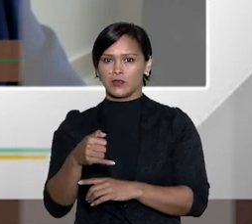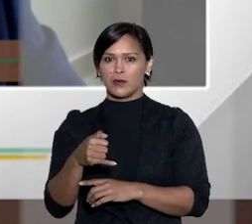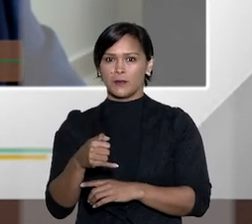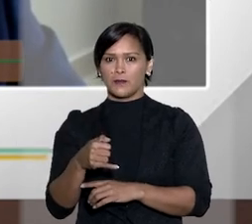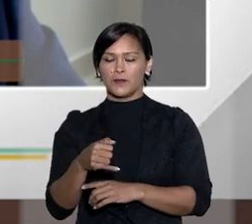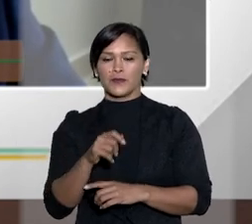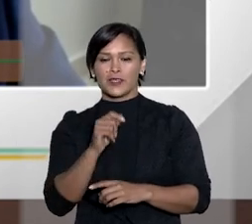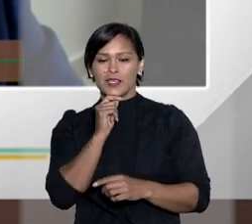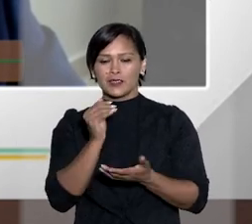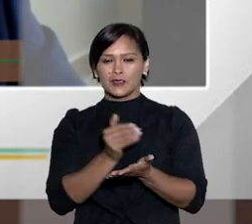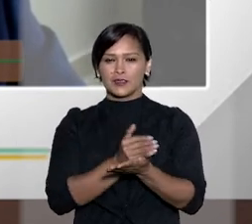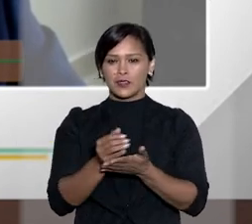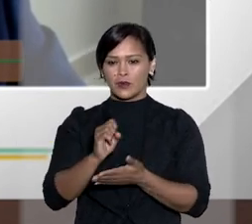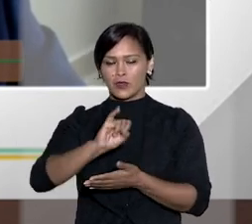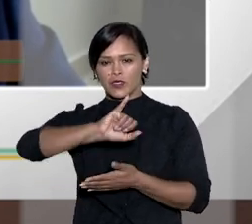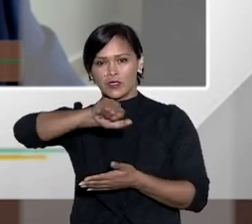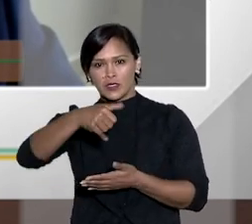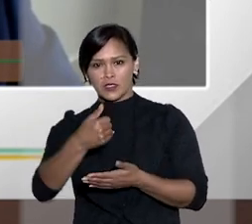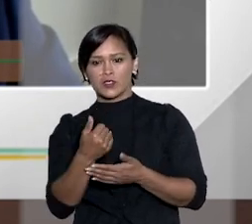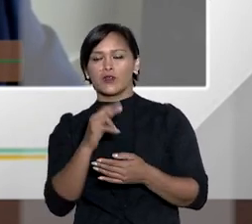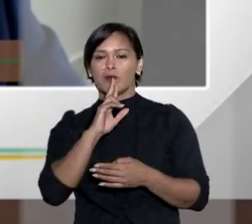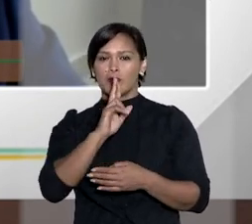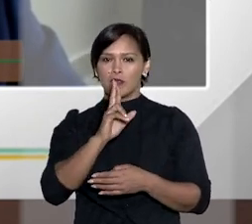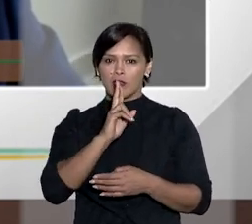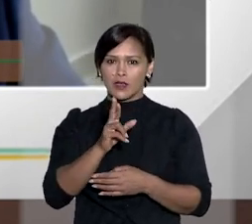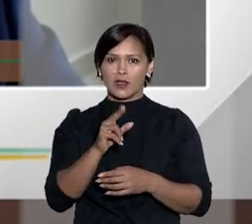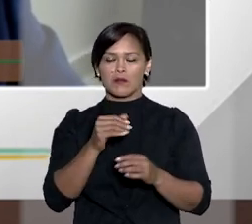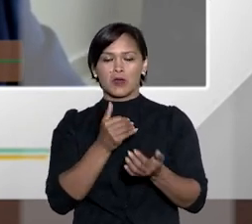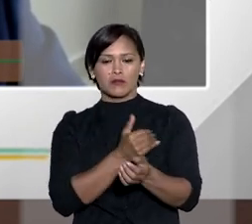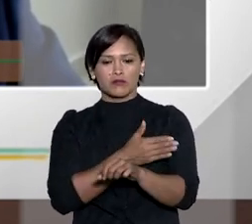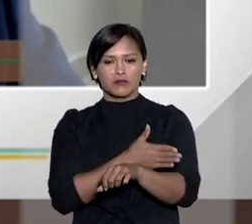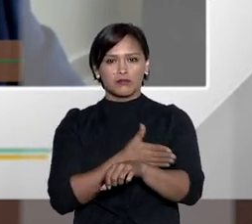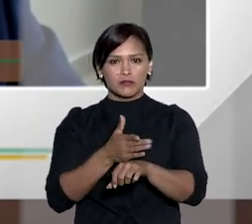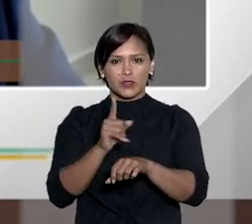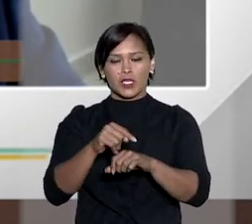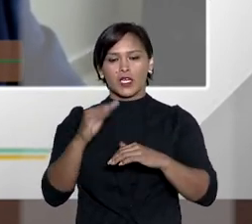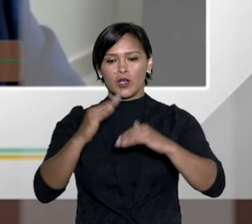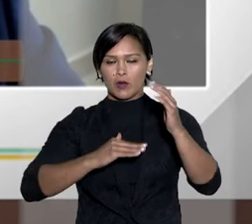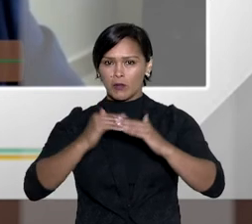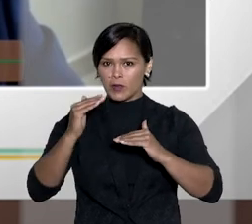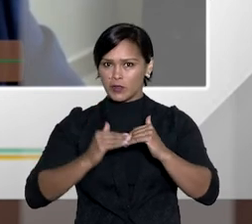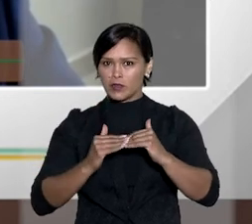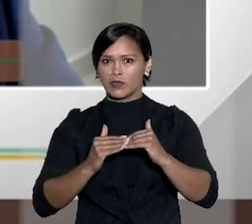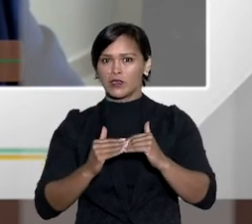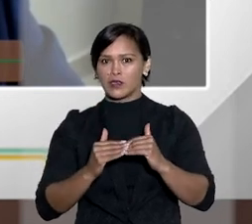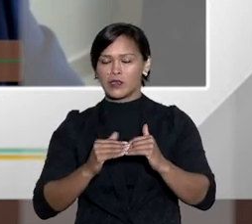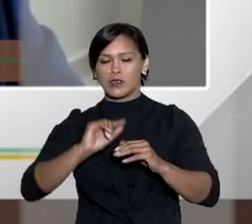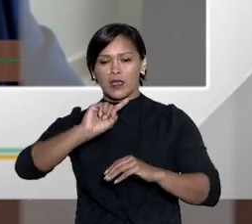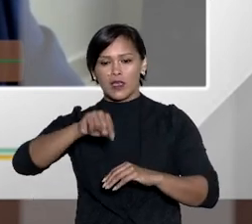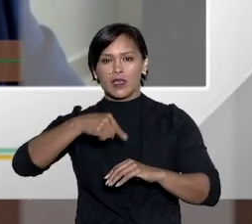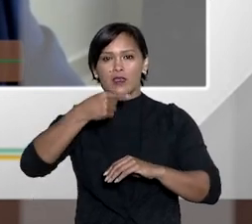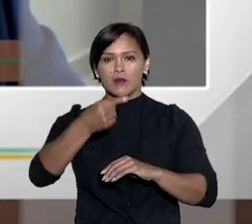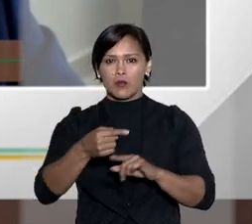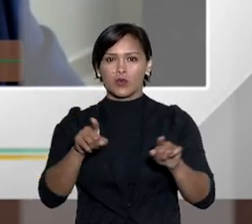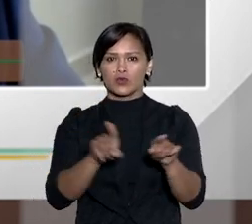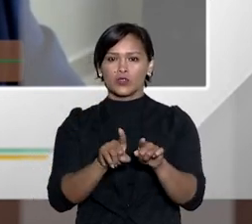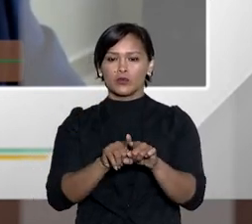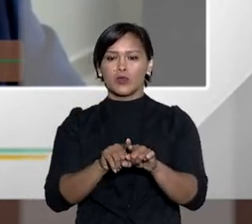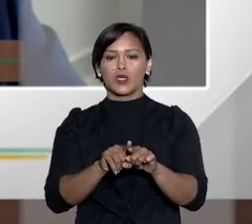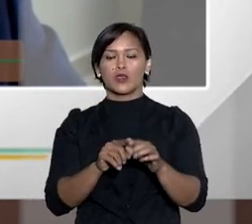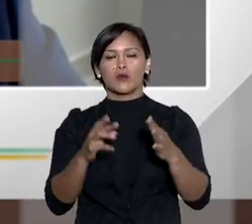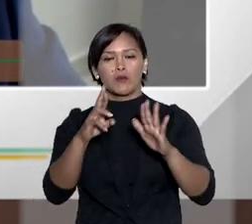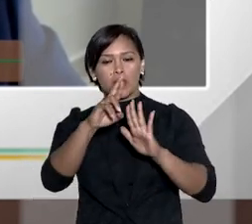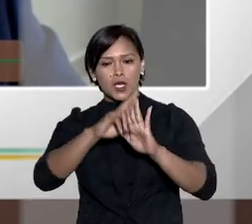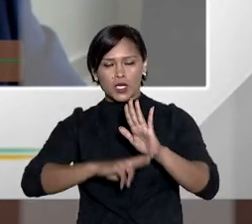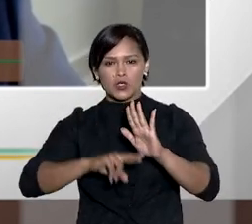contrariando o entendimento do STJ aí inicialmente o STJ baixou uma reclamação disciplinando para si essa competência